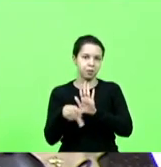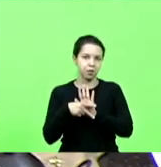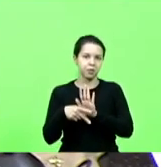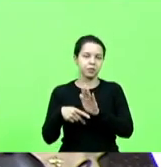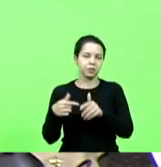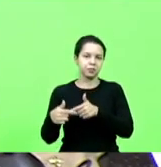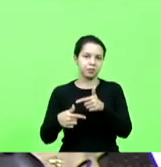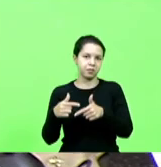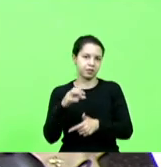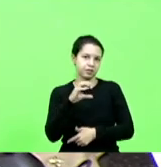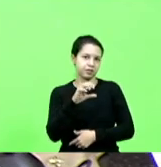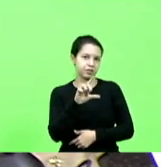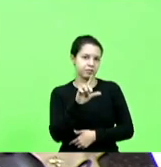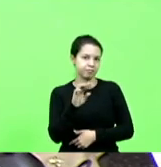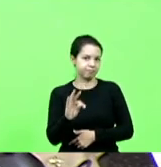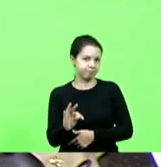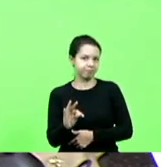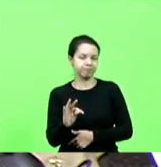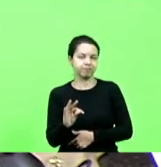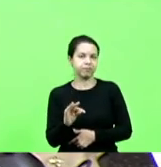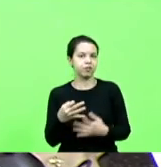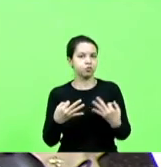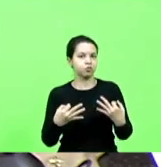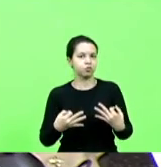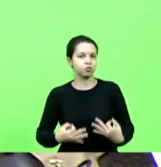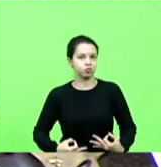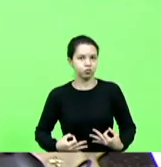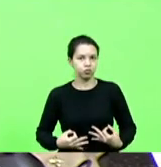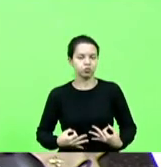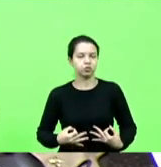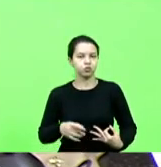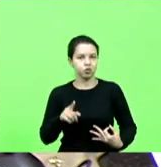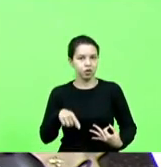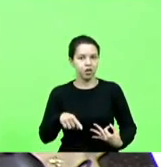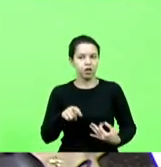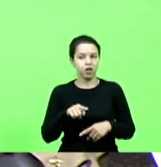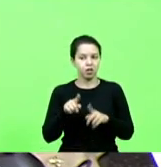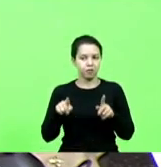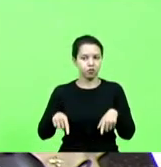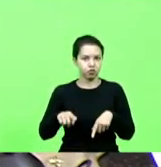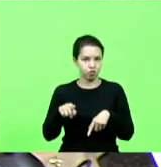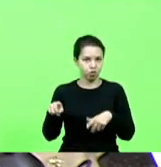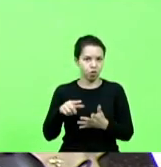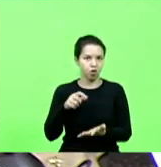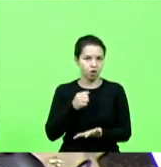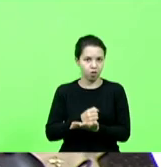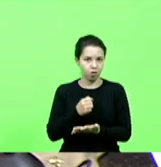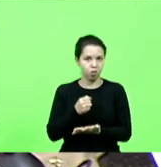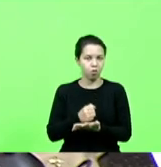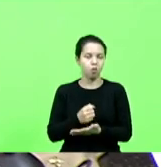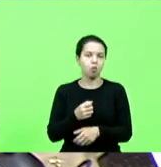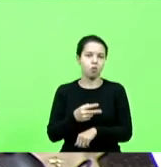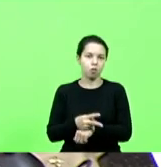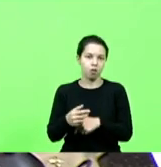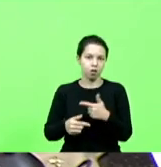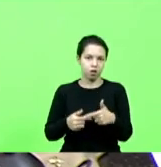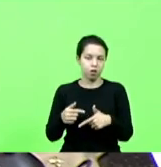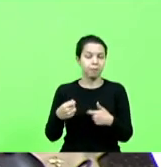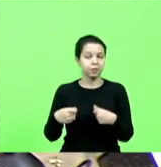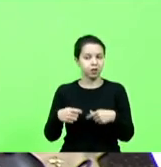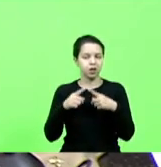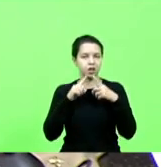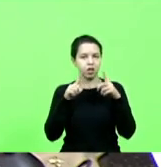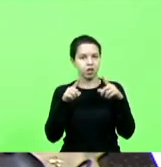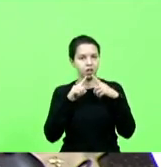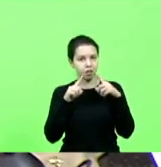justo do que os seus contratados reclamarem e lutarem pelos